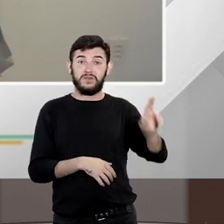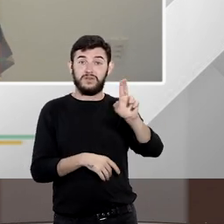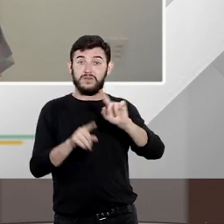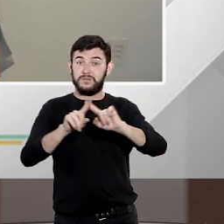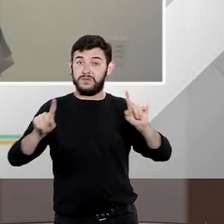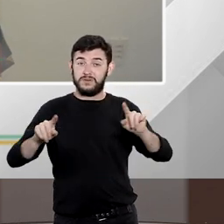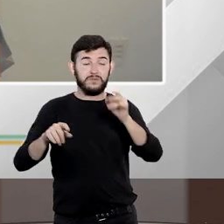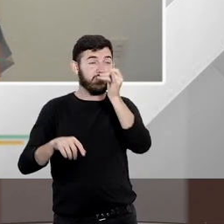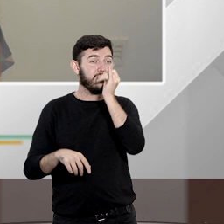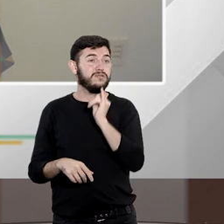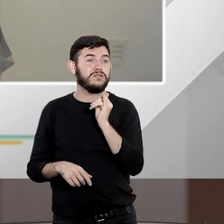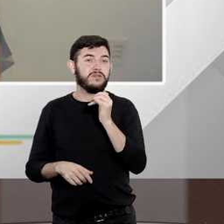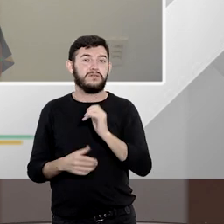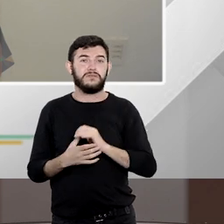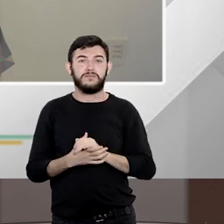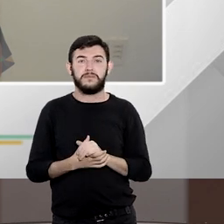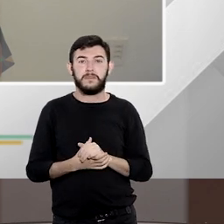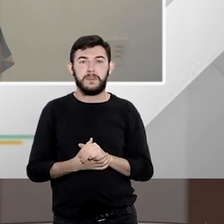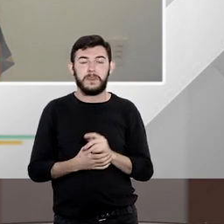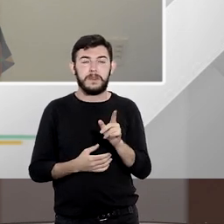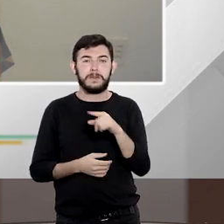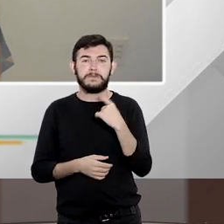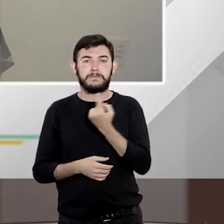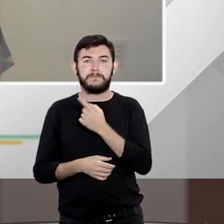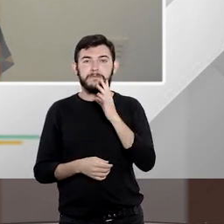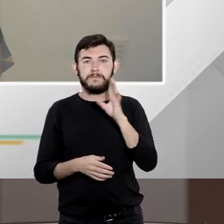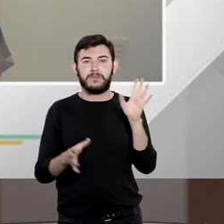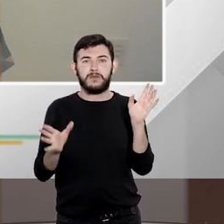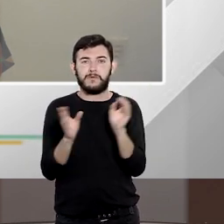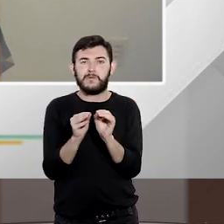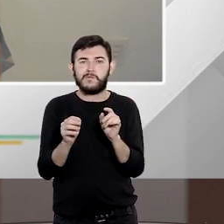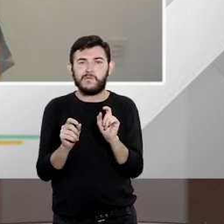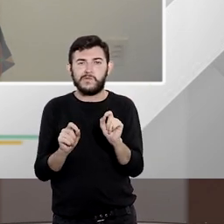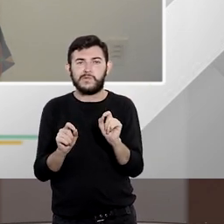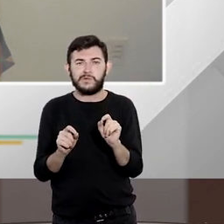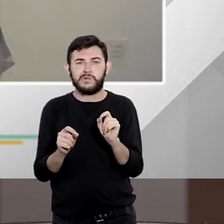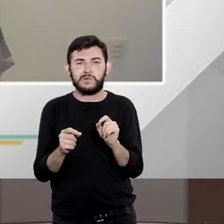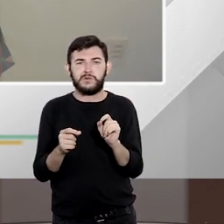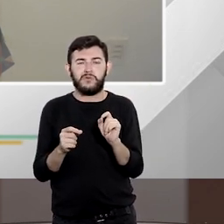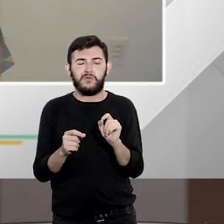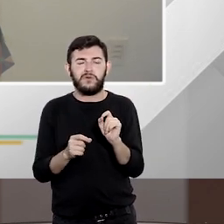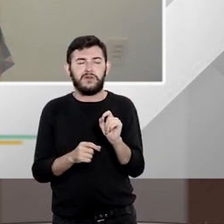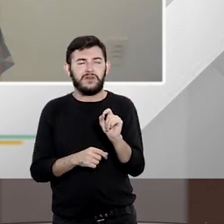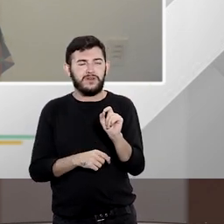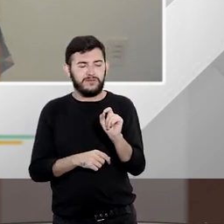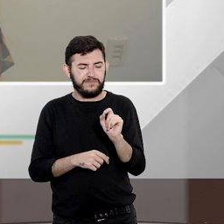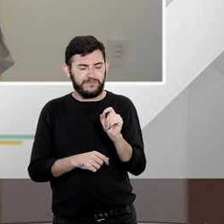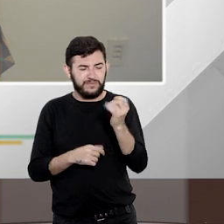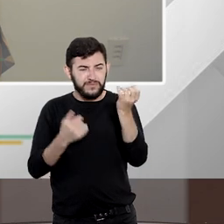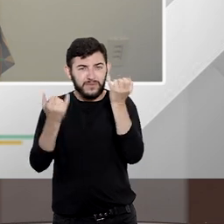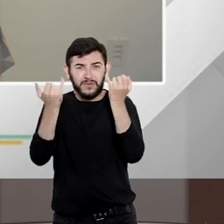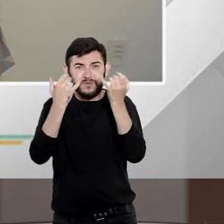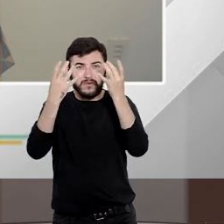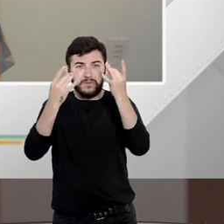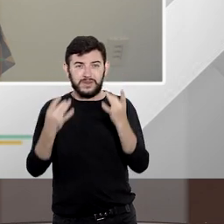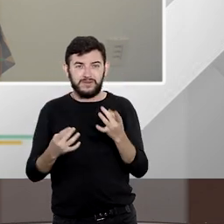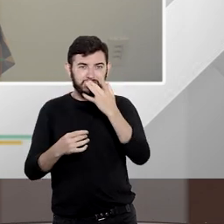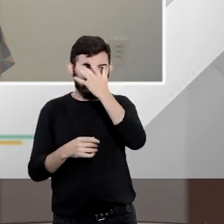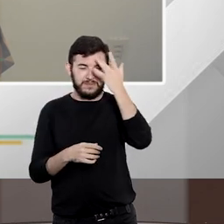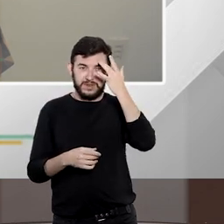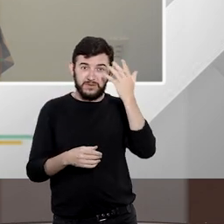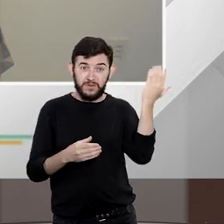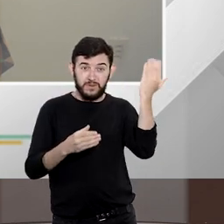reforçando realmente ele não trata primariamente de informações do impetrante